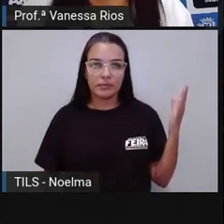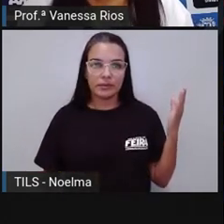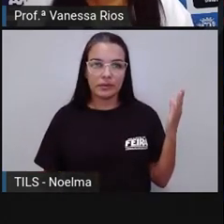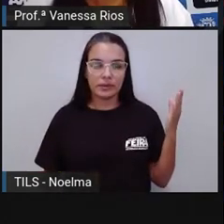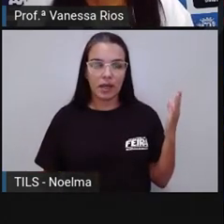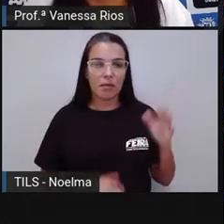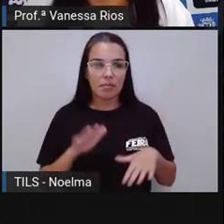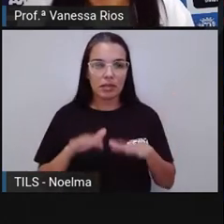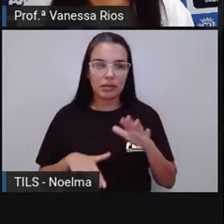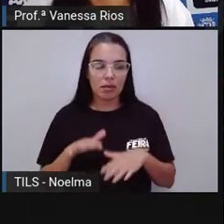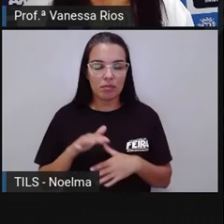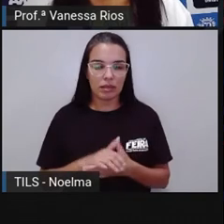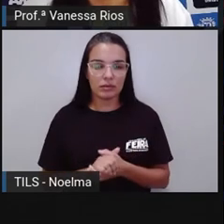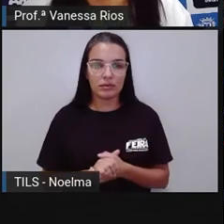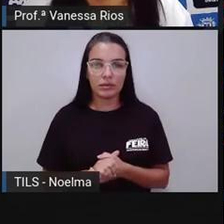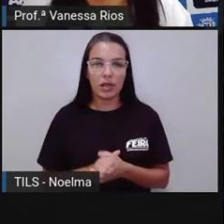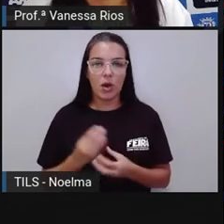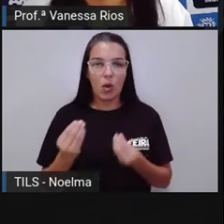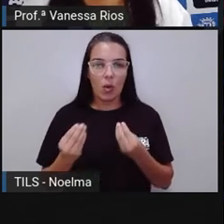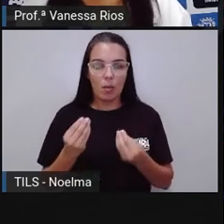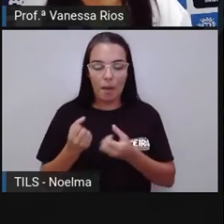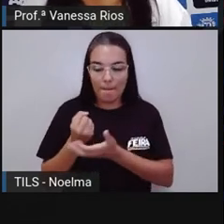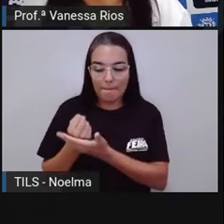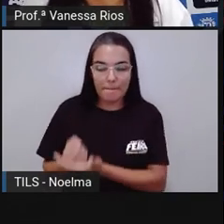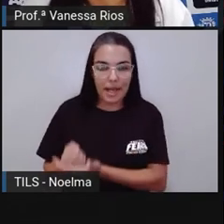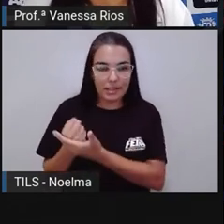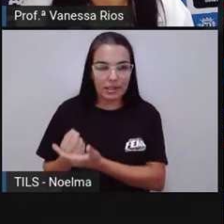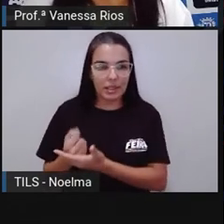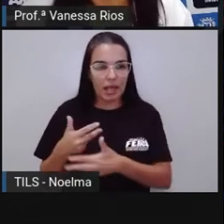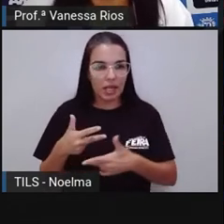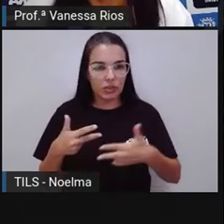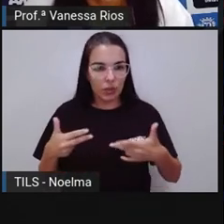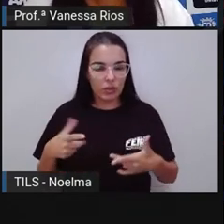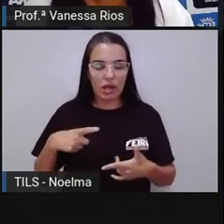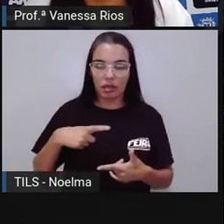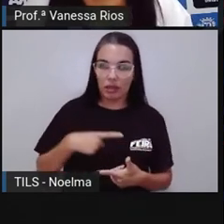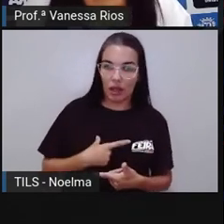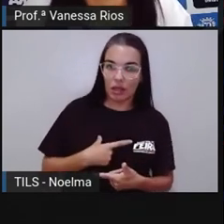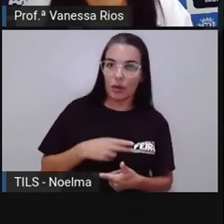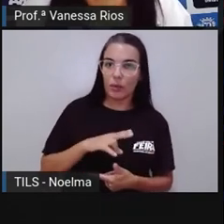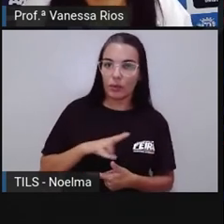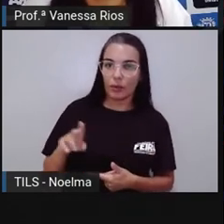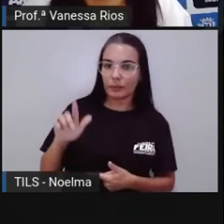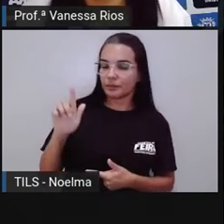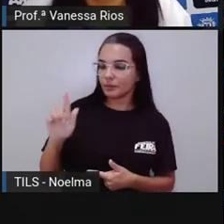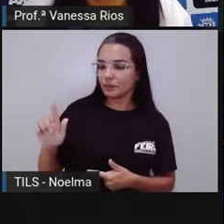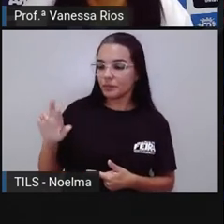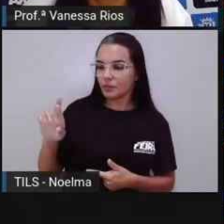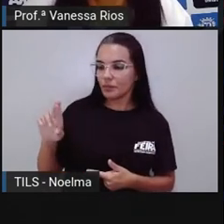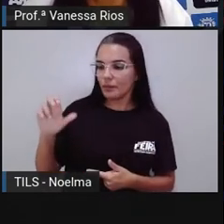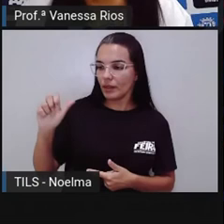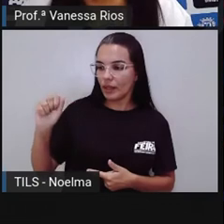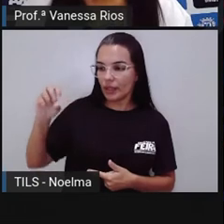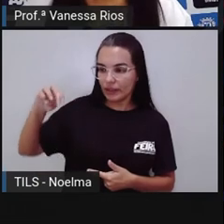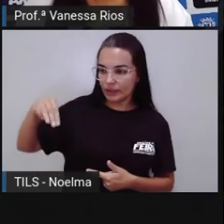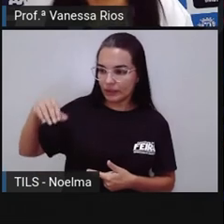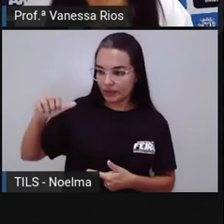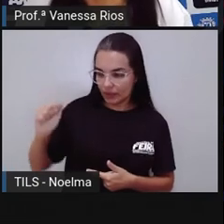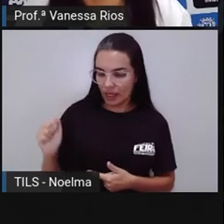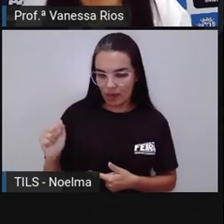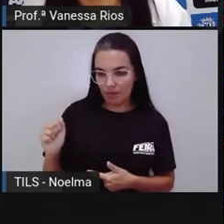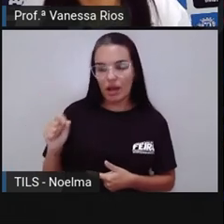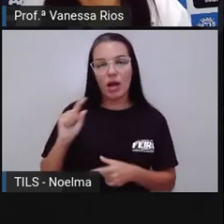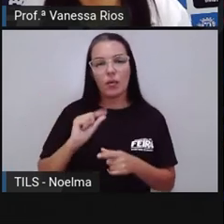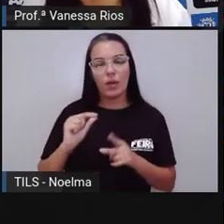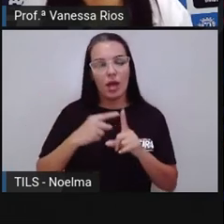gente mede a massa no nosso dia a dia, a gente observa a prevenção do grama, né, que é a unidade de medida. E a gente já